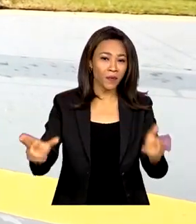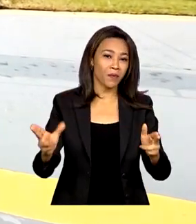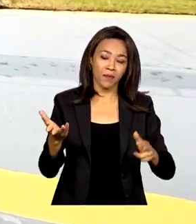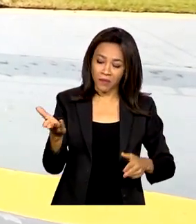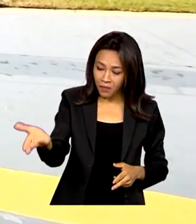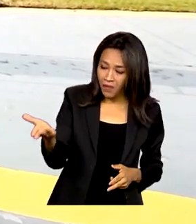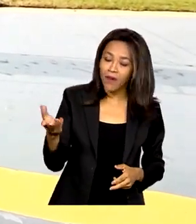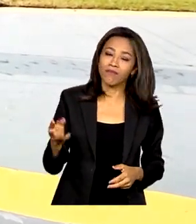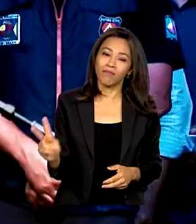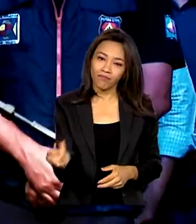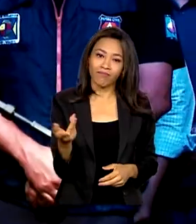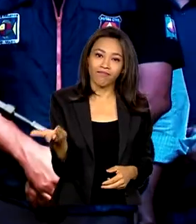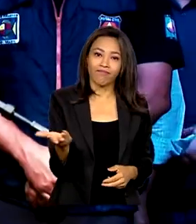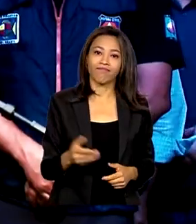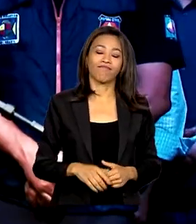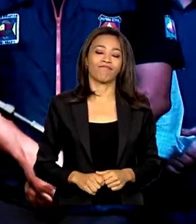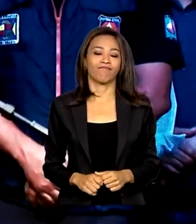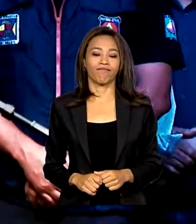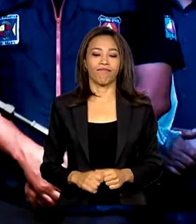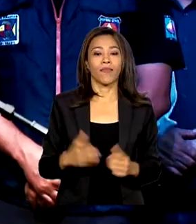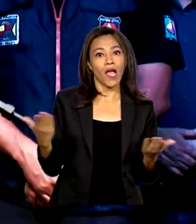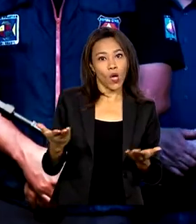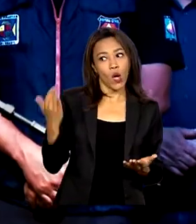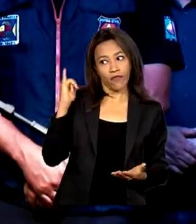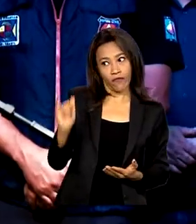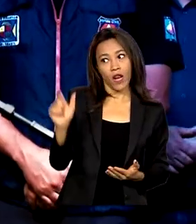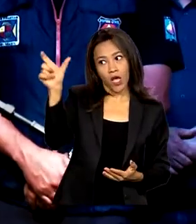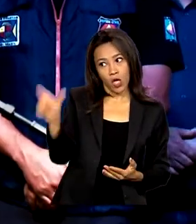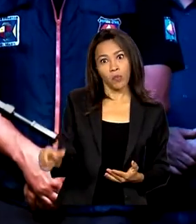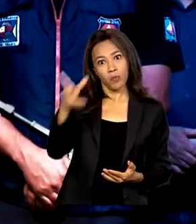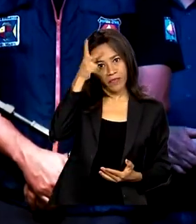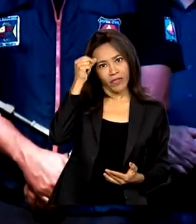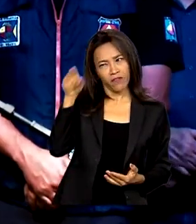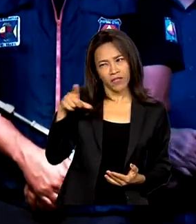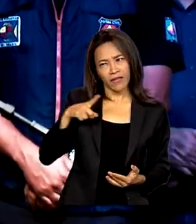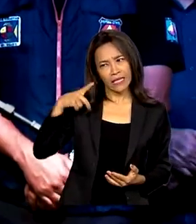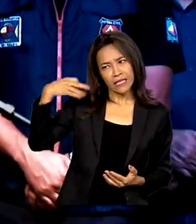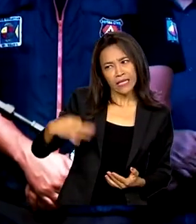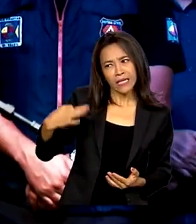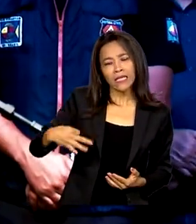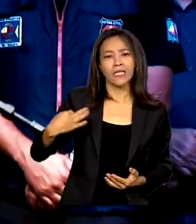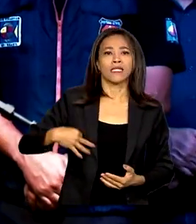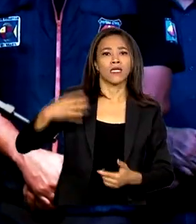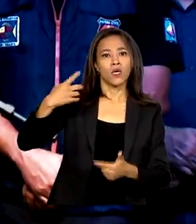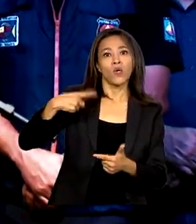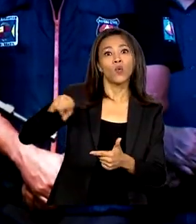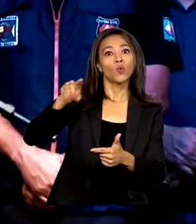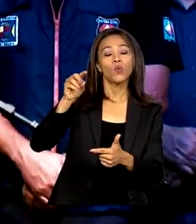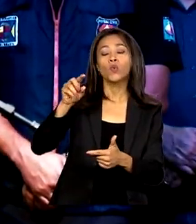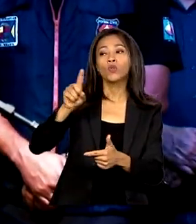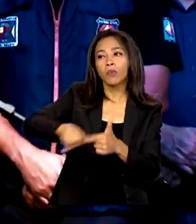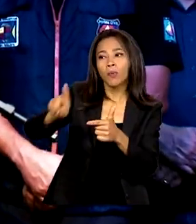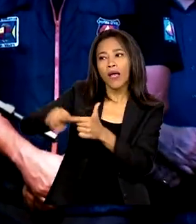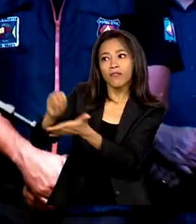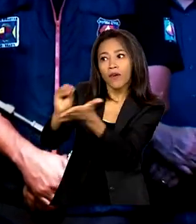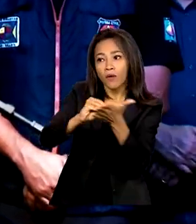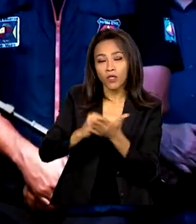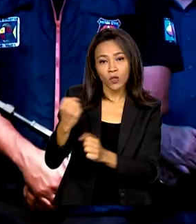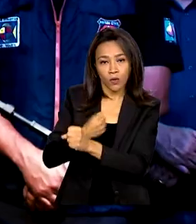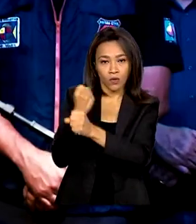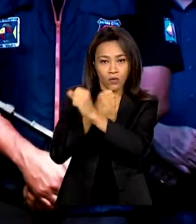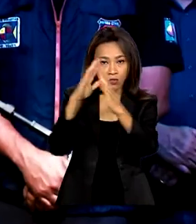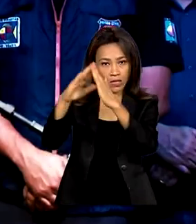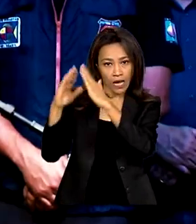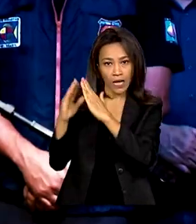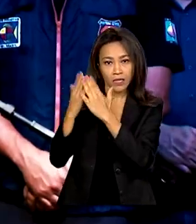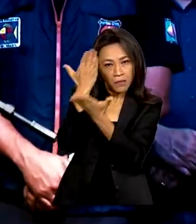que São Sebastião. Dessa vez, prefeito, você vai ter certeza que o problema da construção de casa para as pessoas